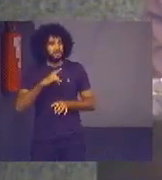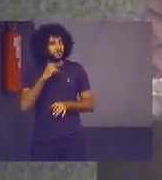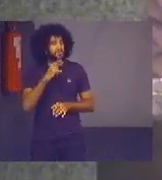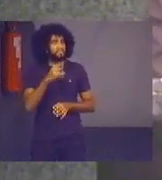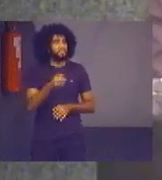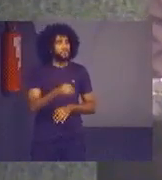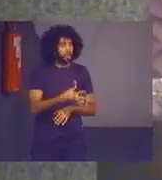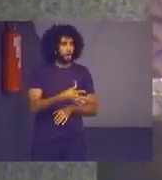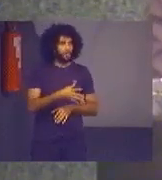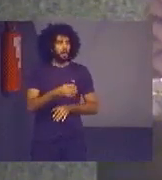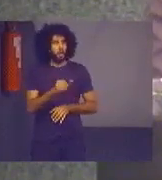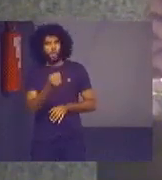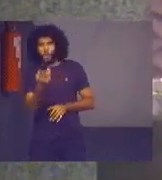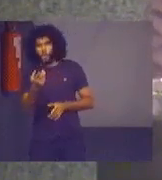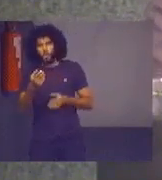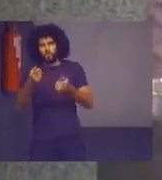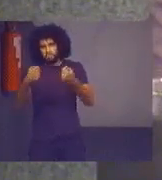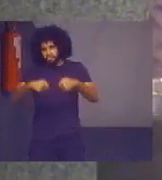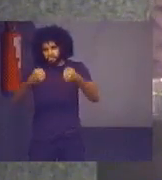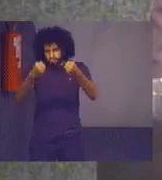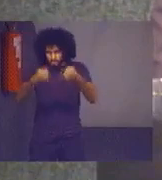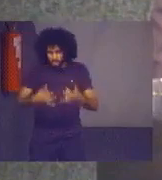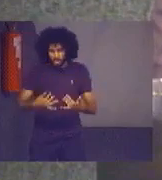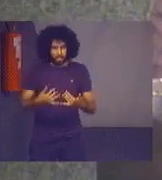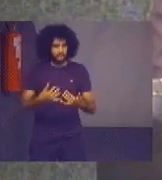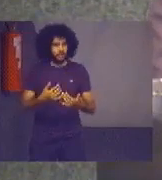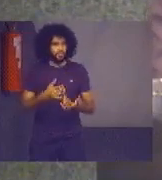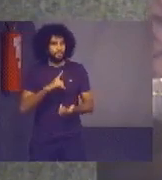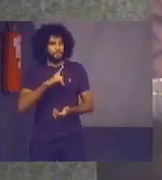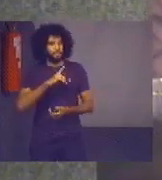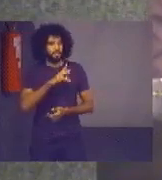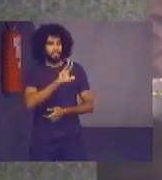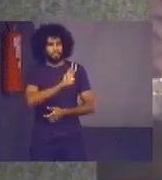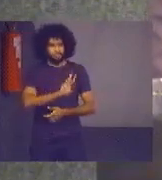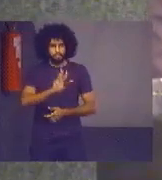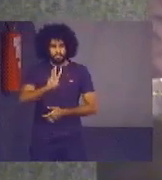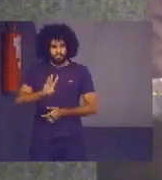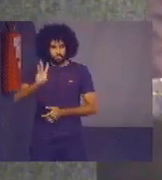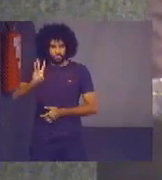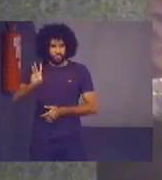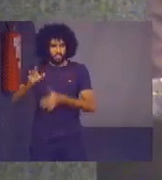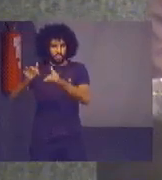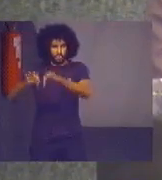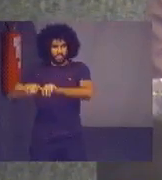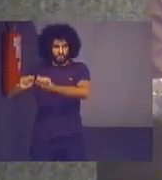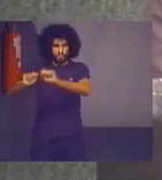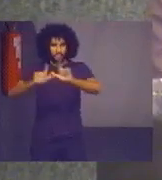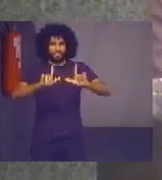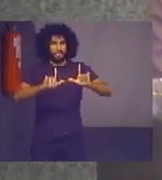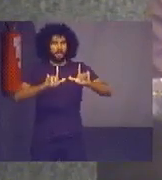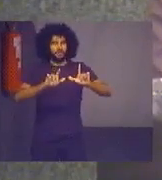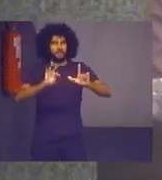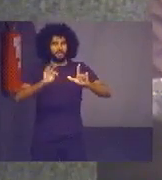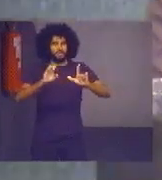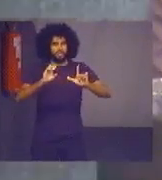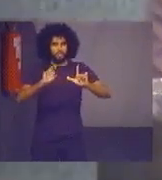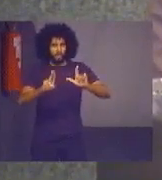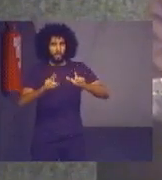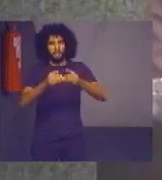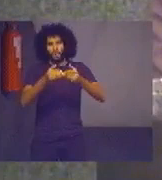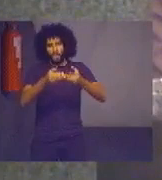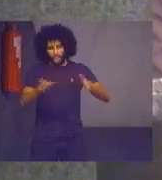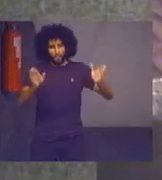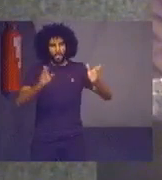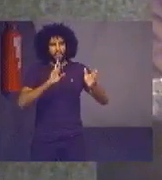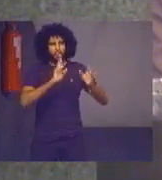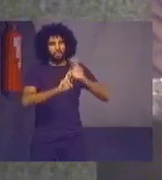eventuais esclarecimentos, aquele site que eu deixei no último slide, o Tribunal de Contas da União está plenamente aberto para